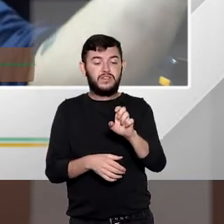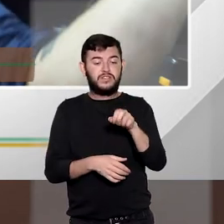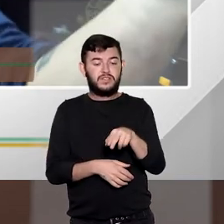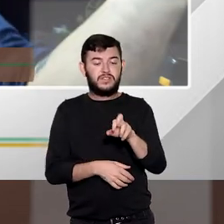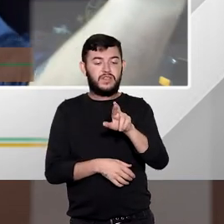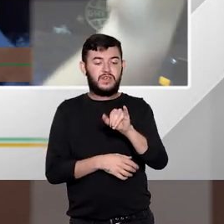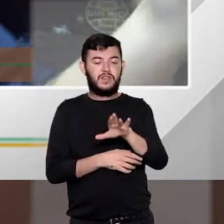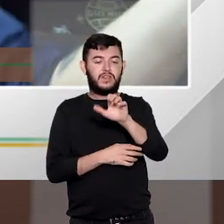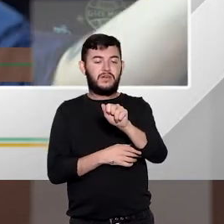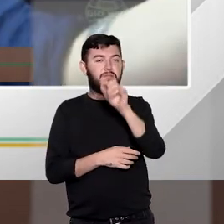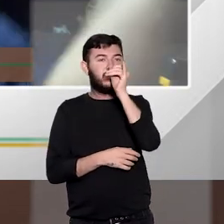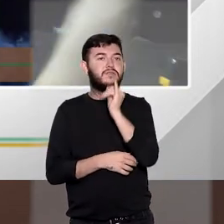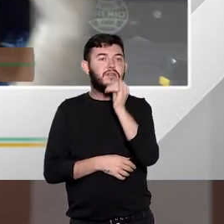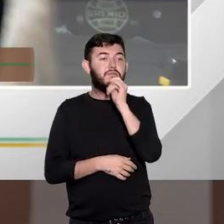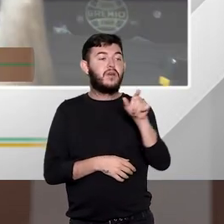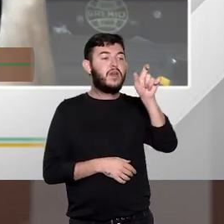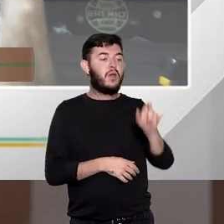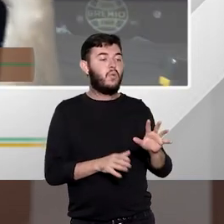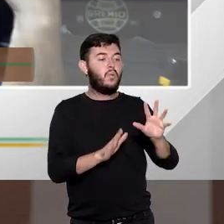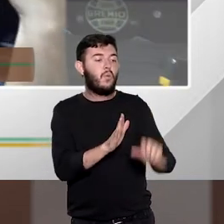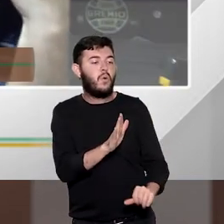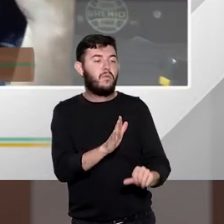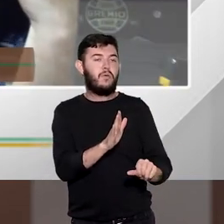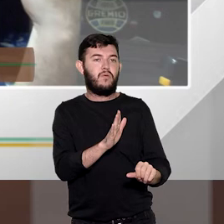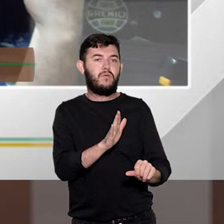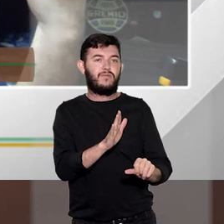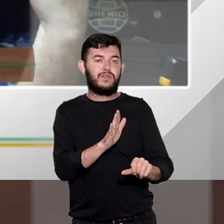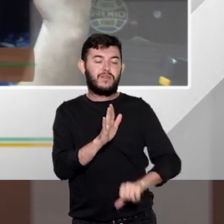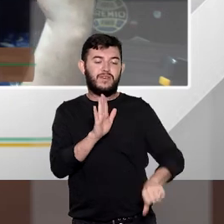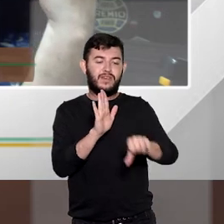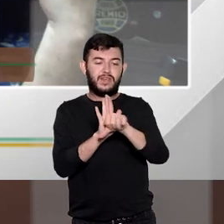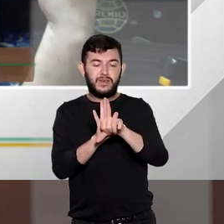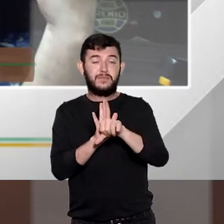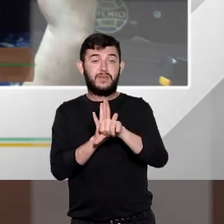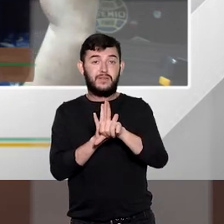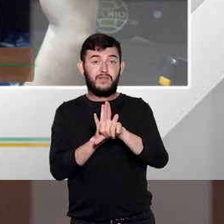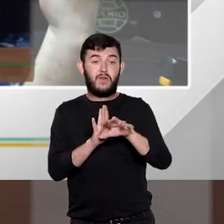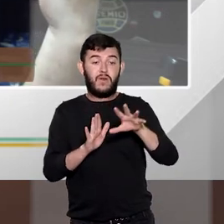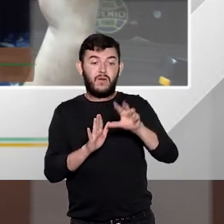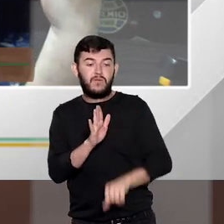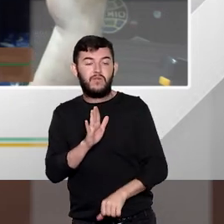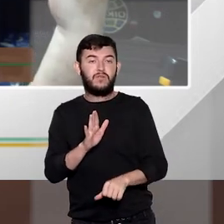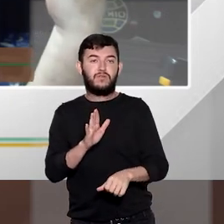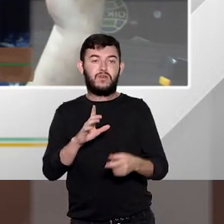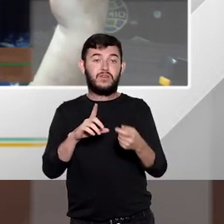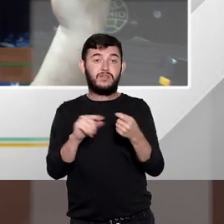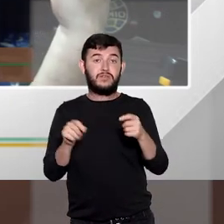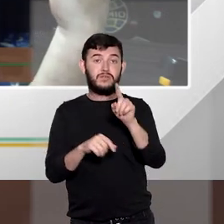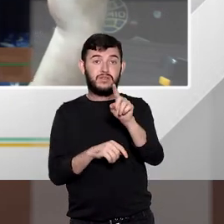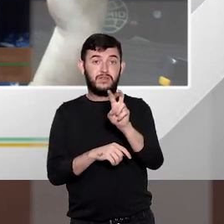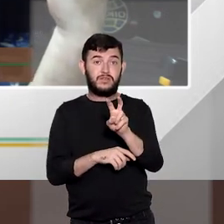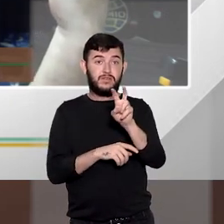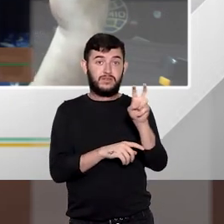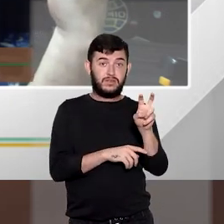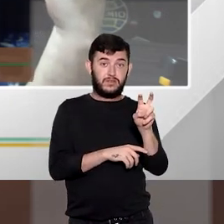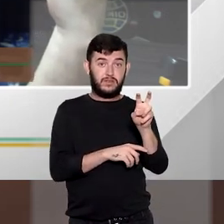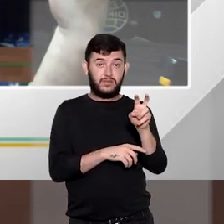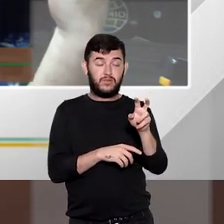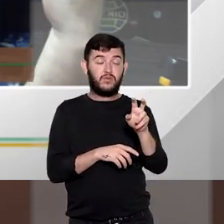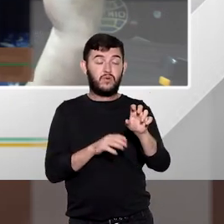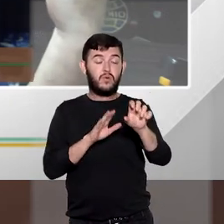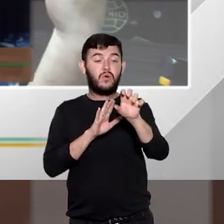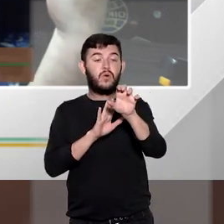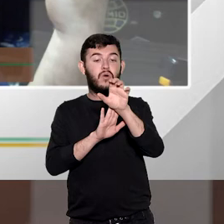anterior tenha sido pelo crime de furto 155 do Código Penal e o sujeito comete um novo crime só que agora